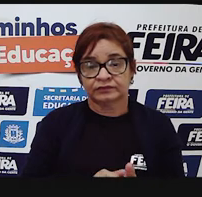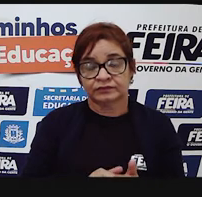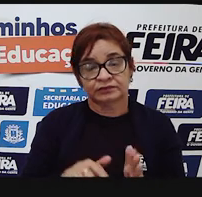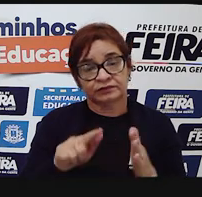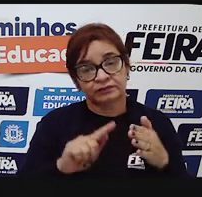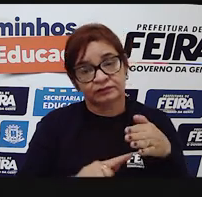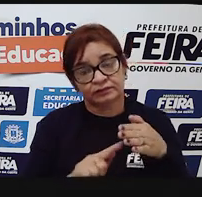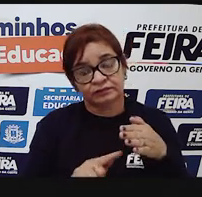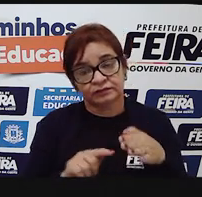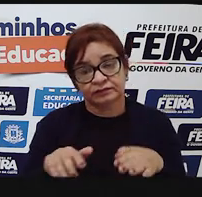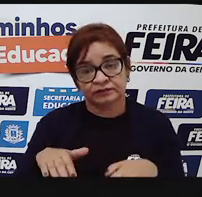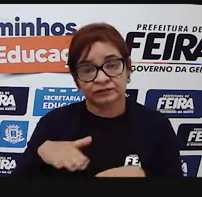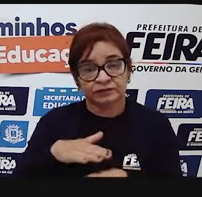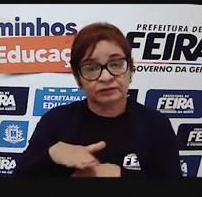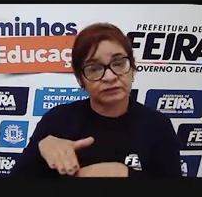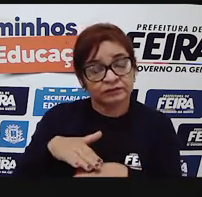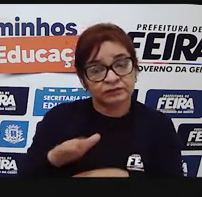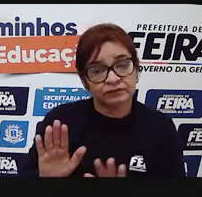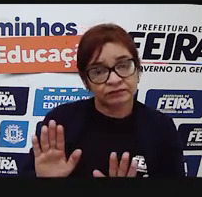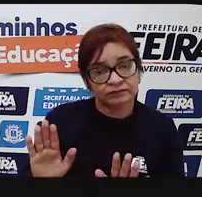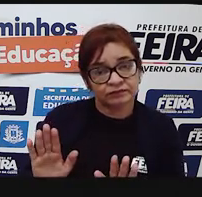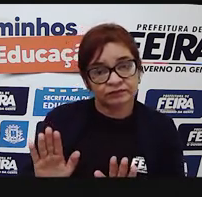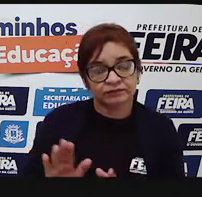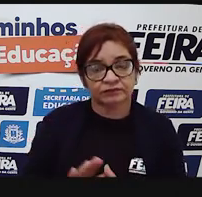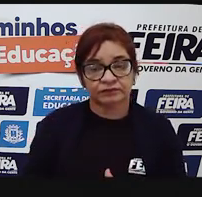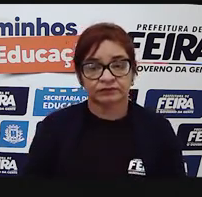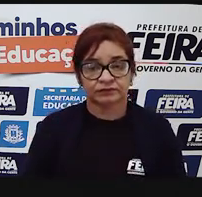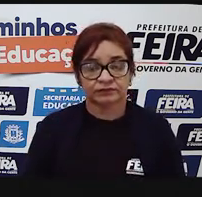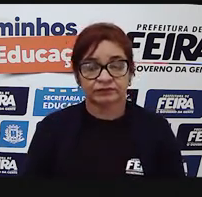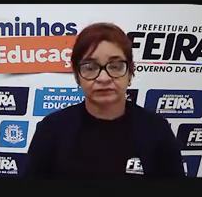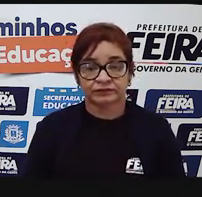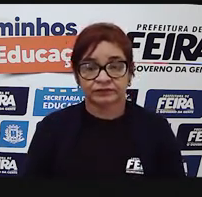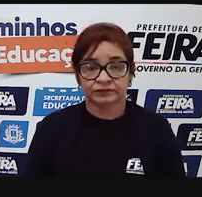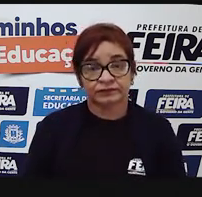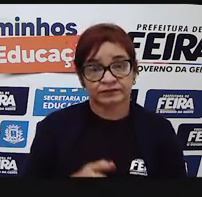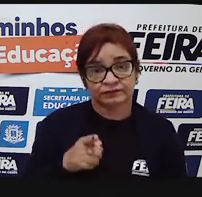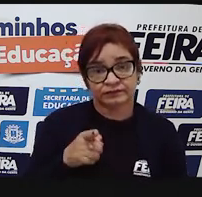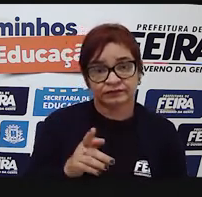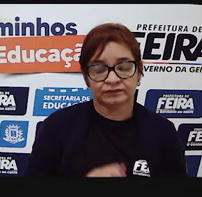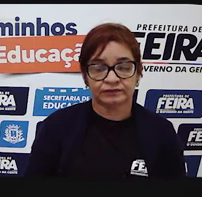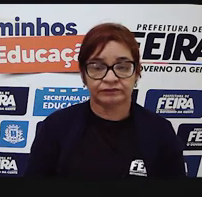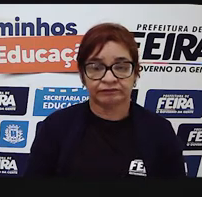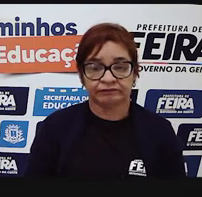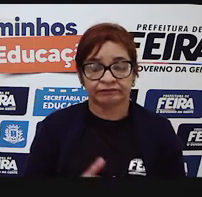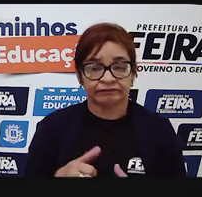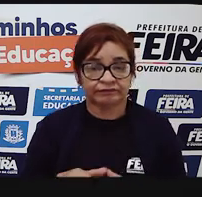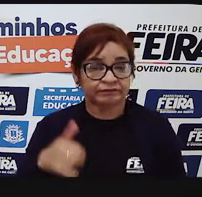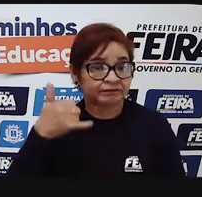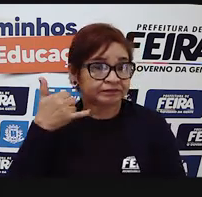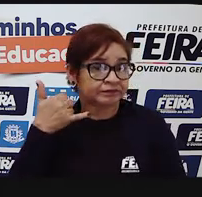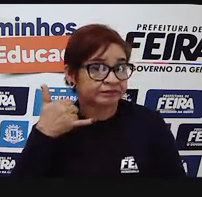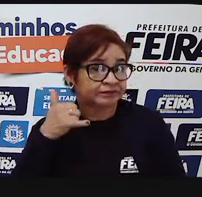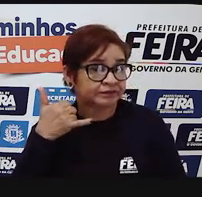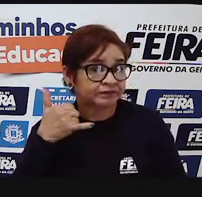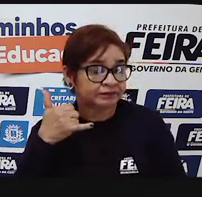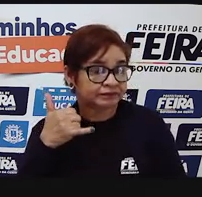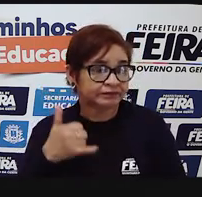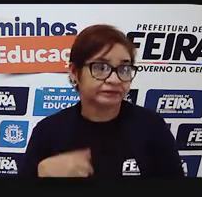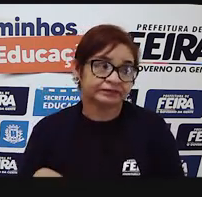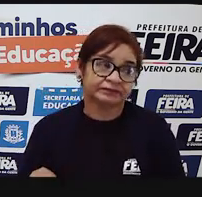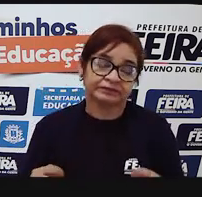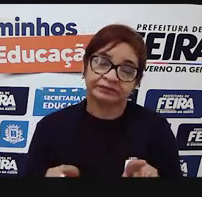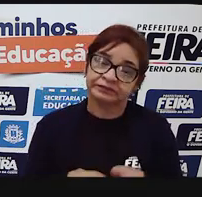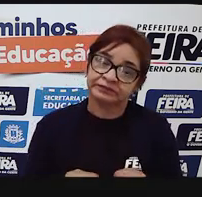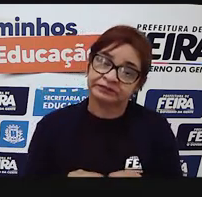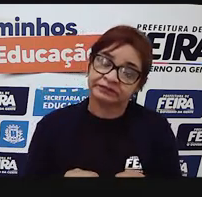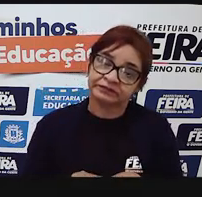conversa informal. Se você está ao telefone, a mesma coisa.